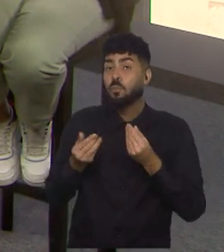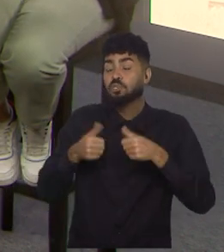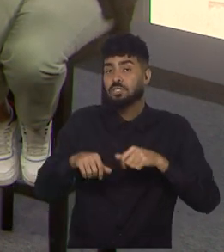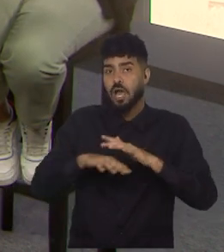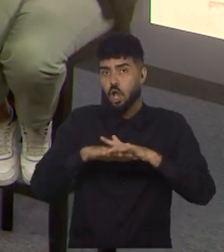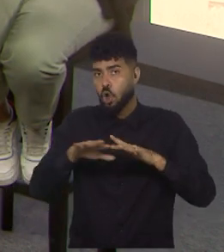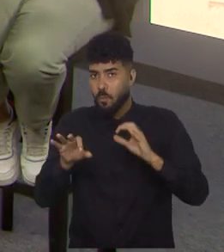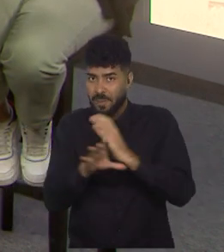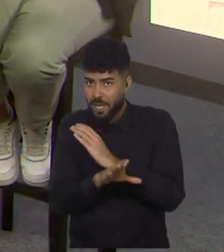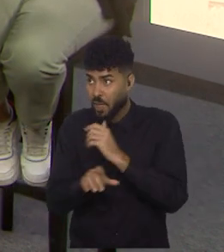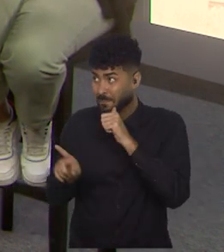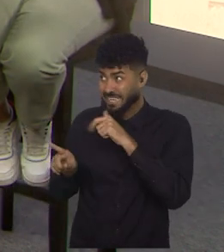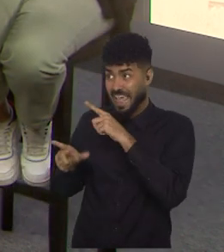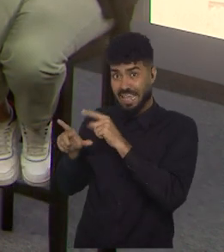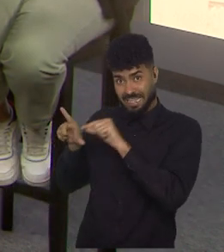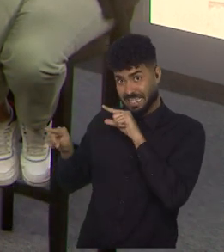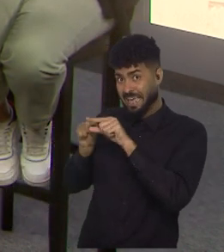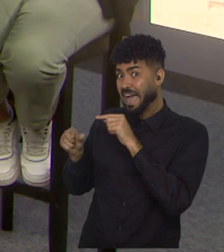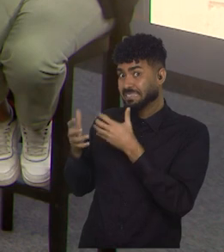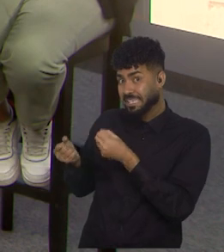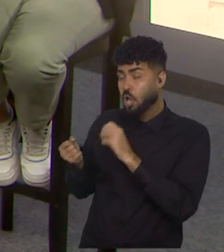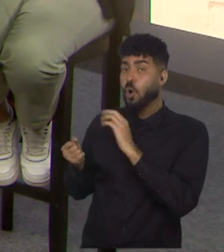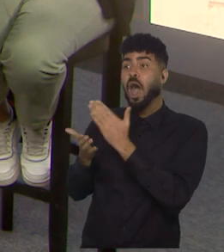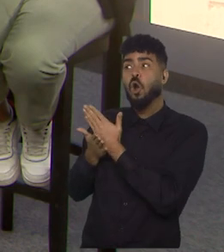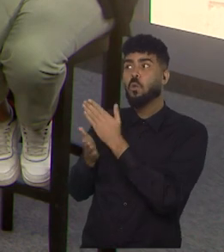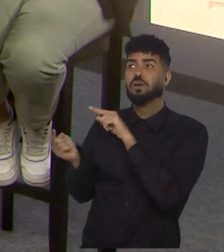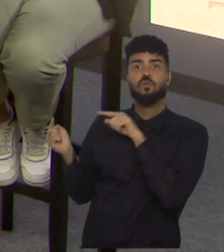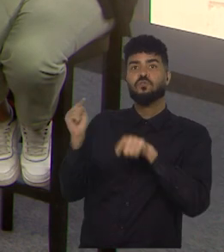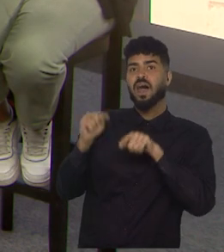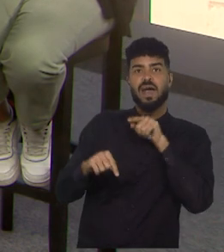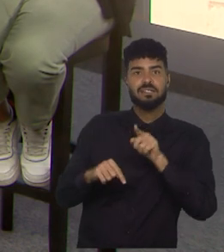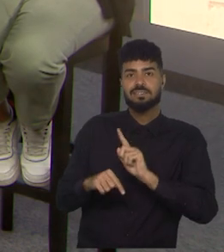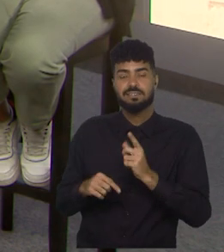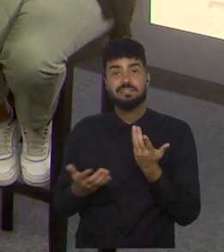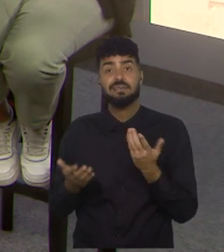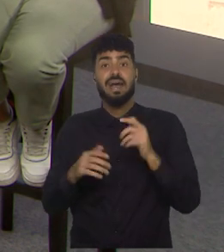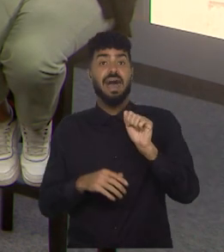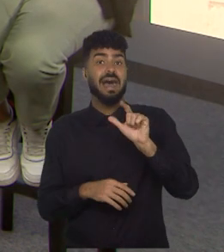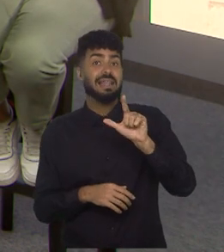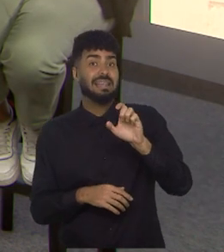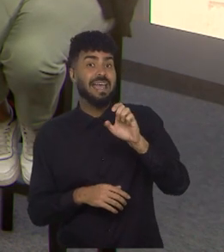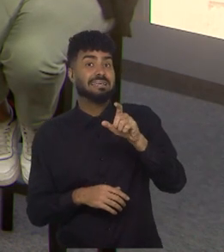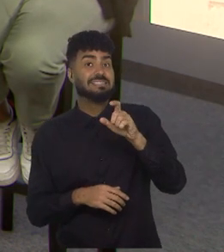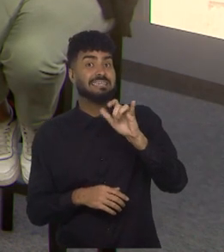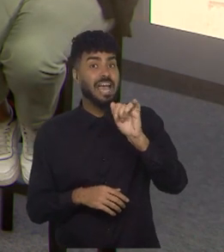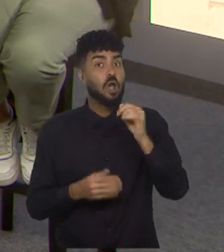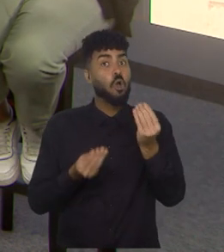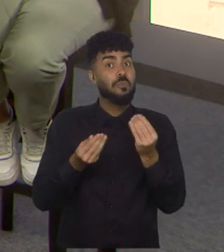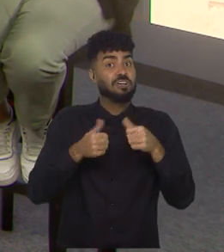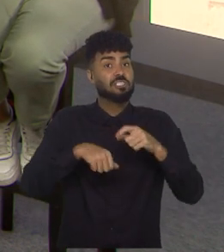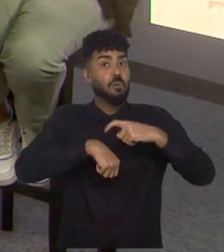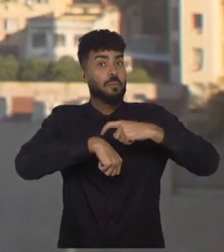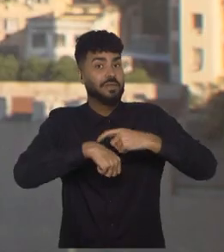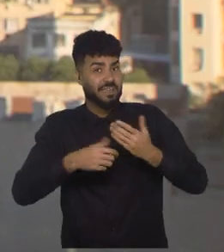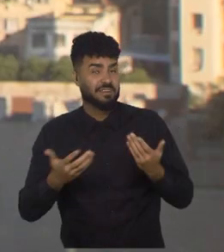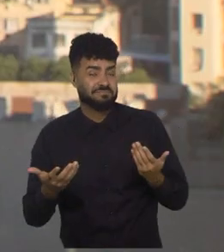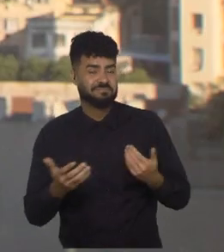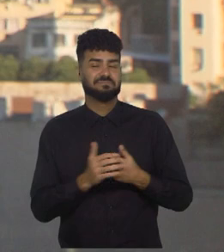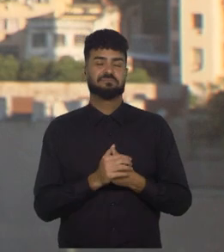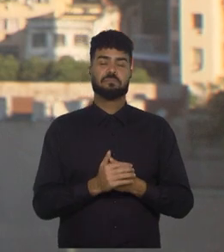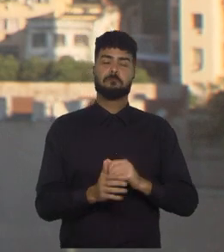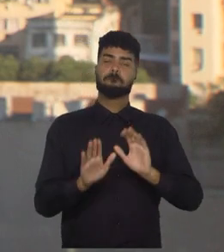vir o completo, vai vir desfalcado, depende do momento que a Alexia vai estar também, mas a gente, assim,